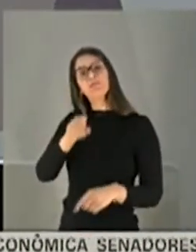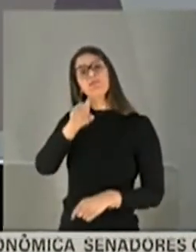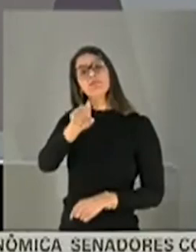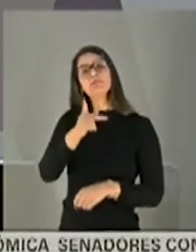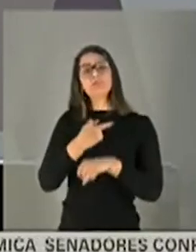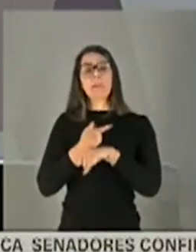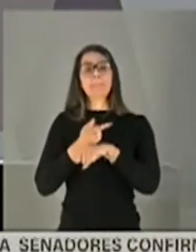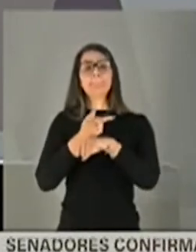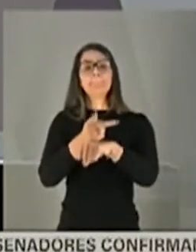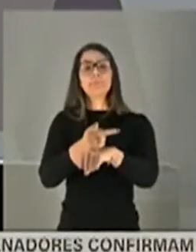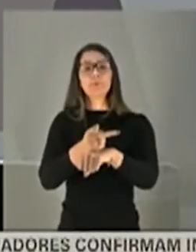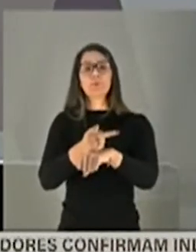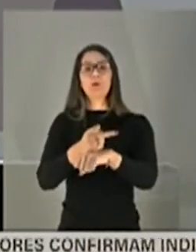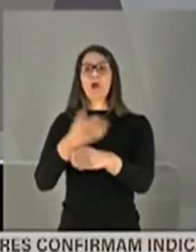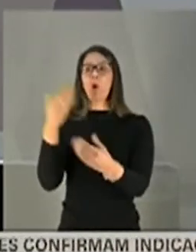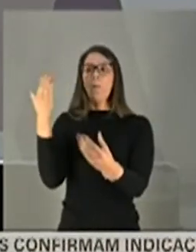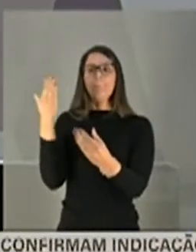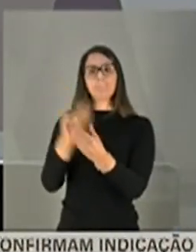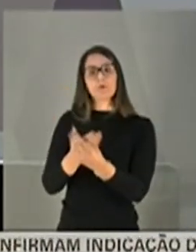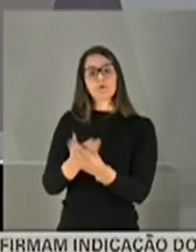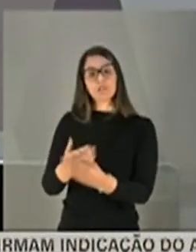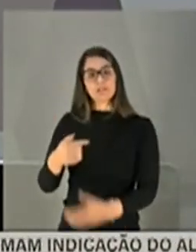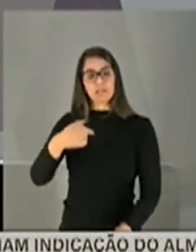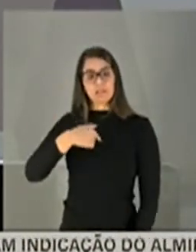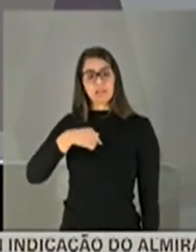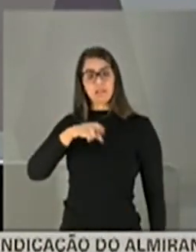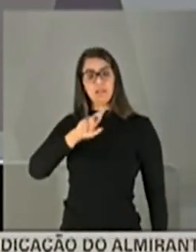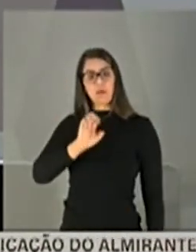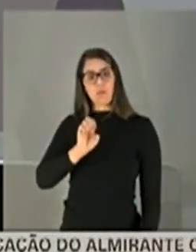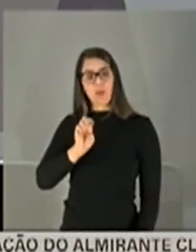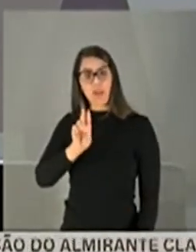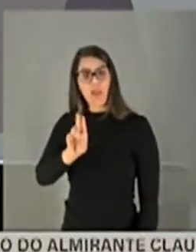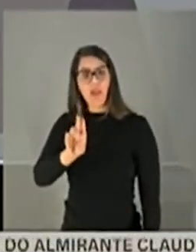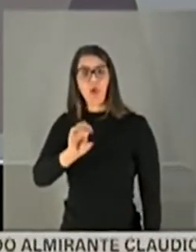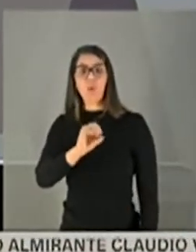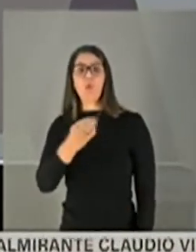procurar um processo que eu seja réu ou denunciado.